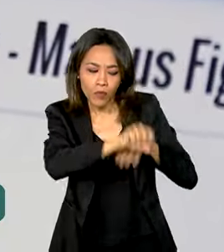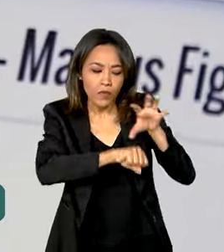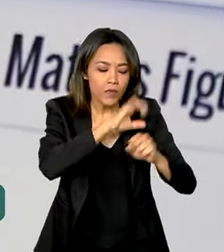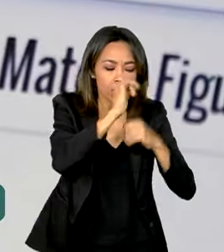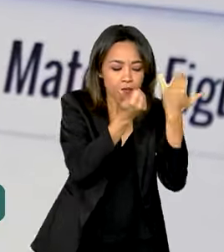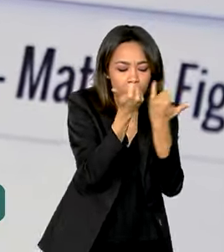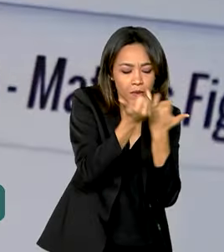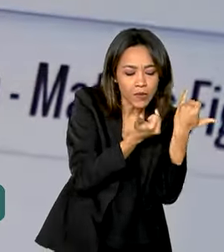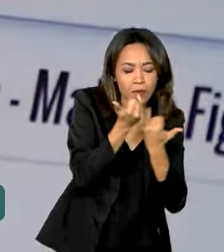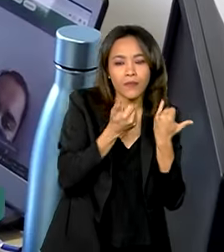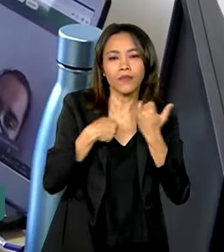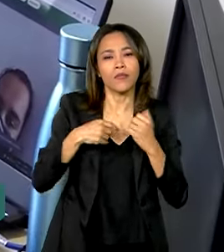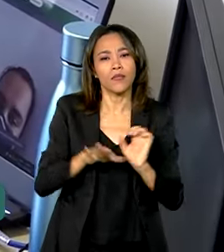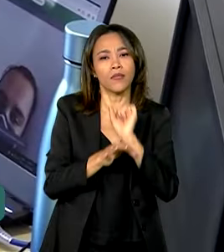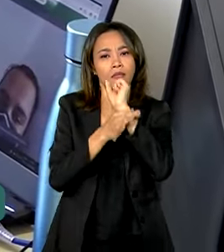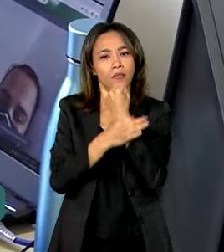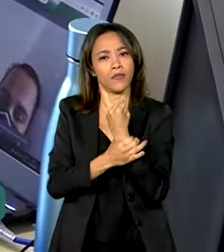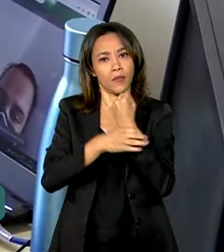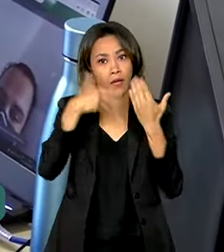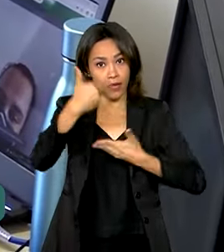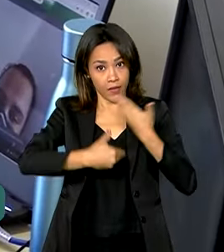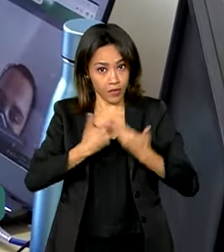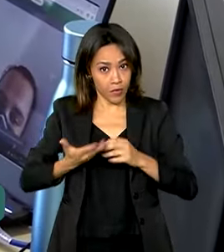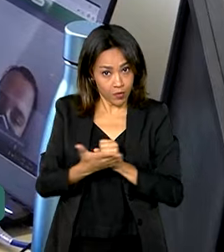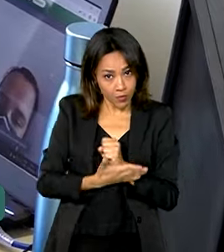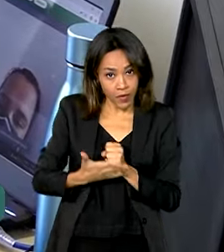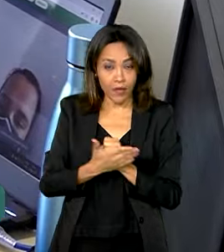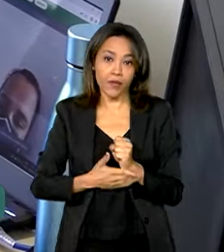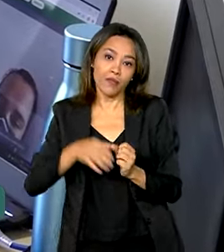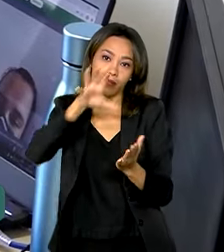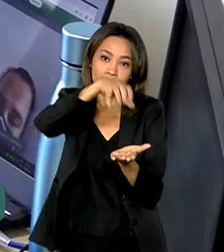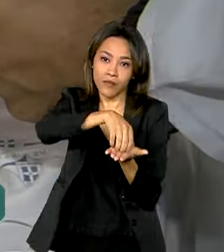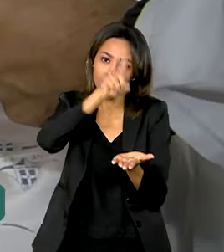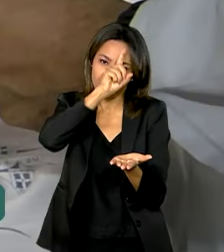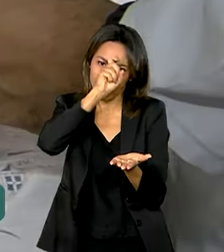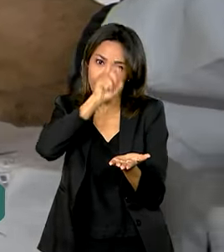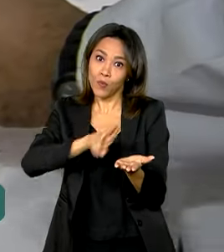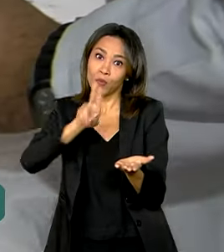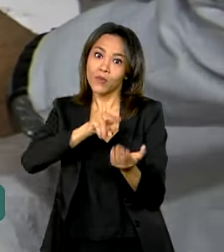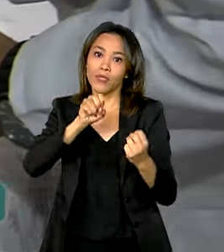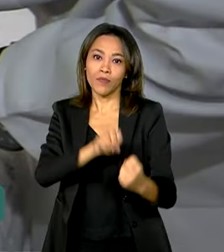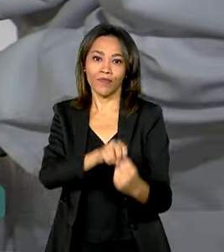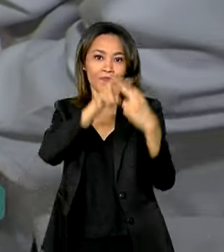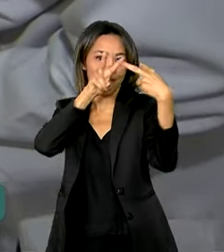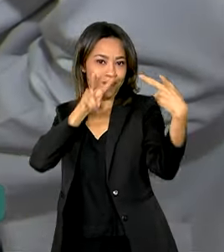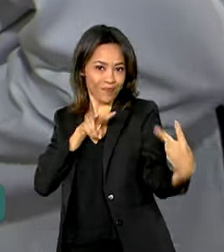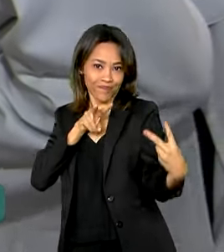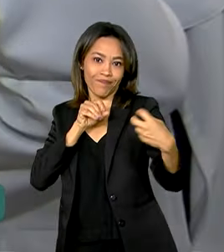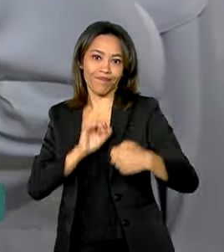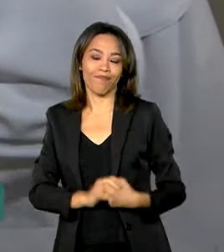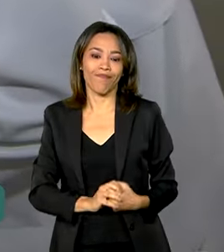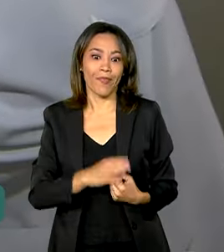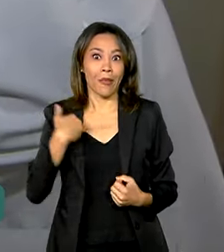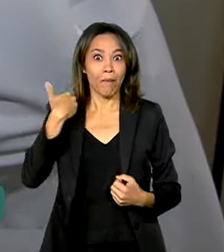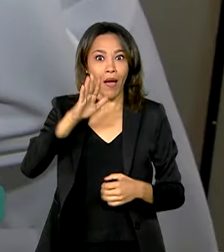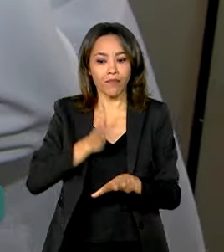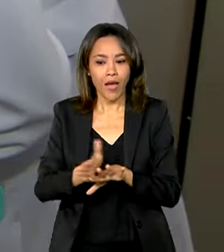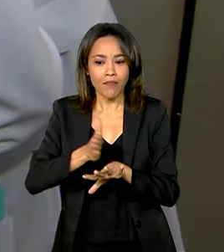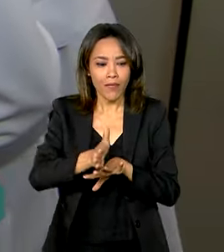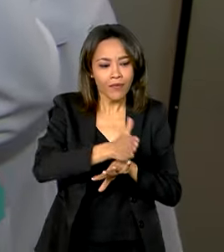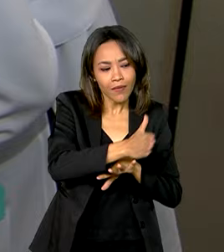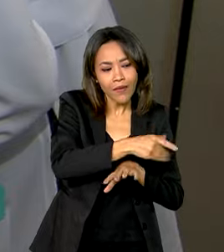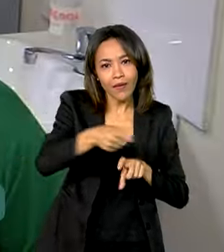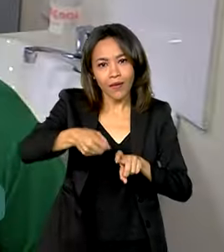e garantir atendimento na atenção primária por meio da telesaúde. O mais acesso a especialistas também